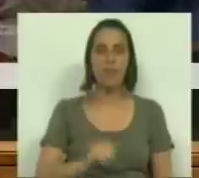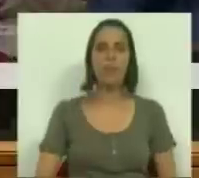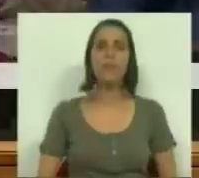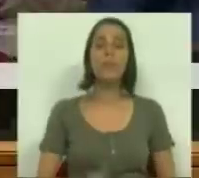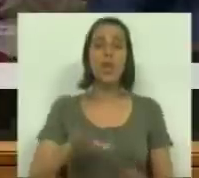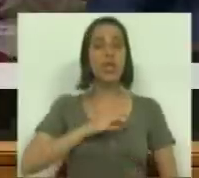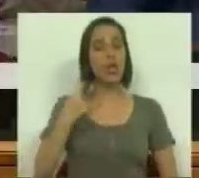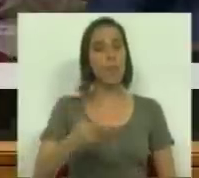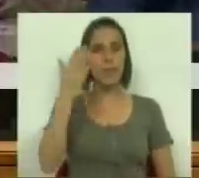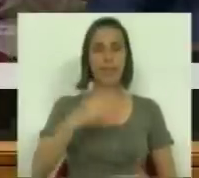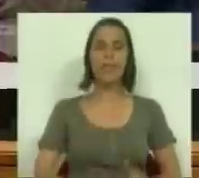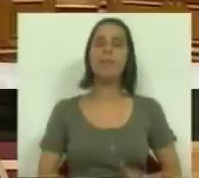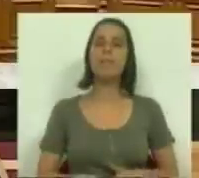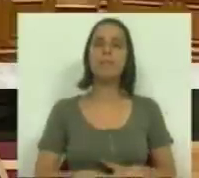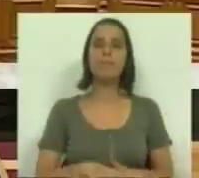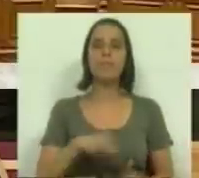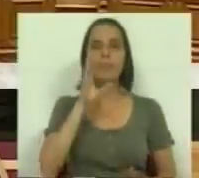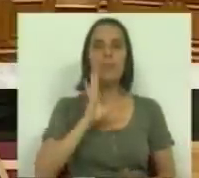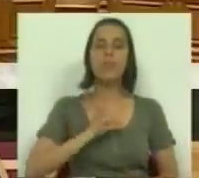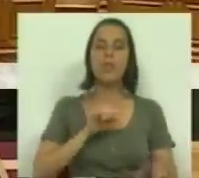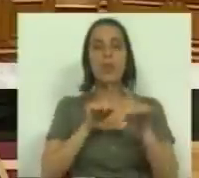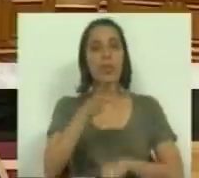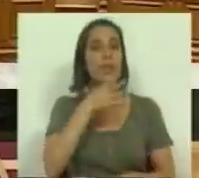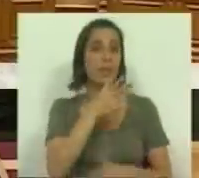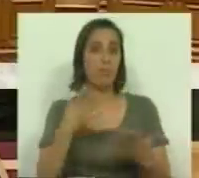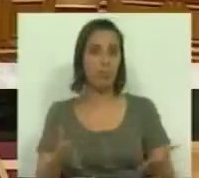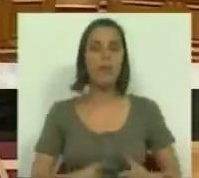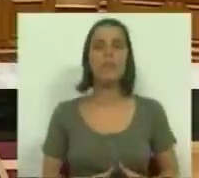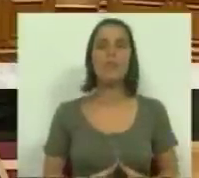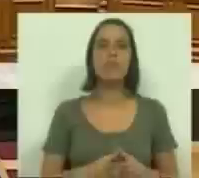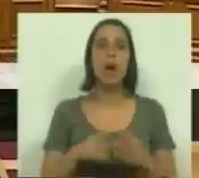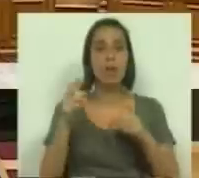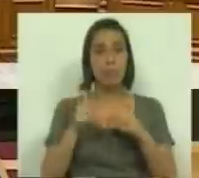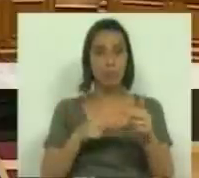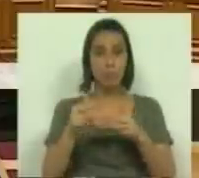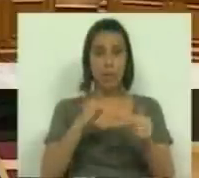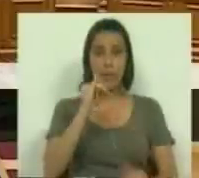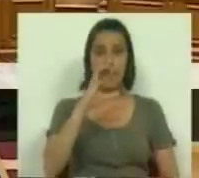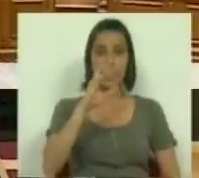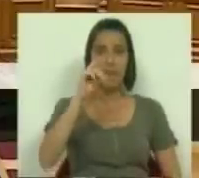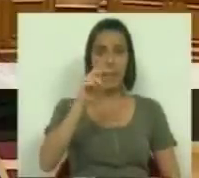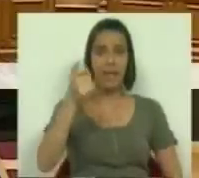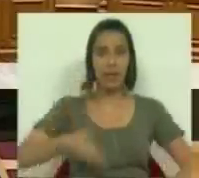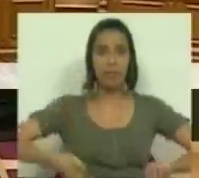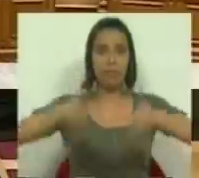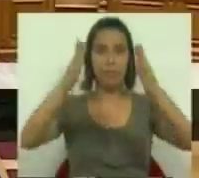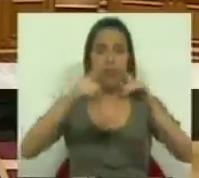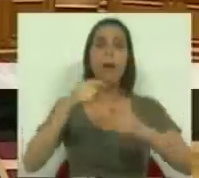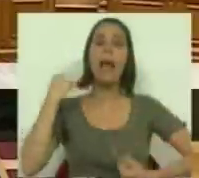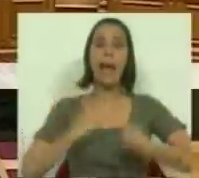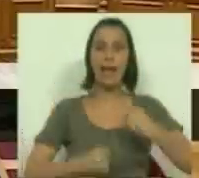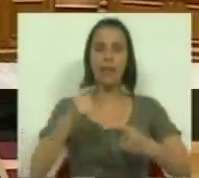Sr. Presidente, Sras. e Srs. Deputados, a construção do IC35 é uma